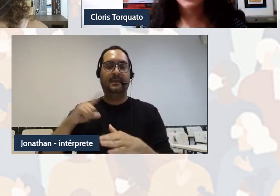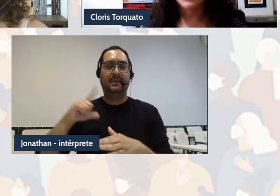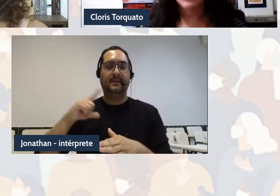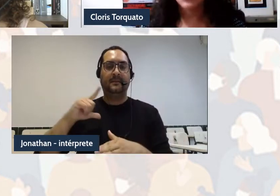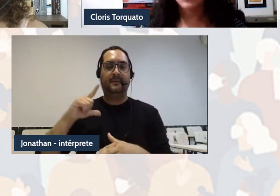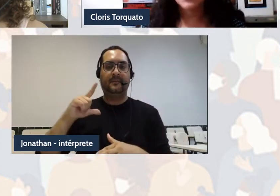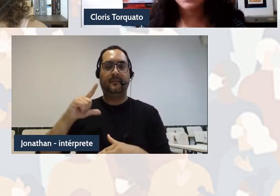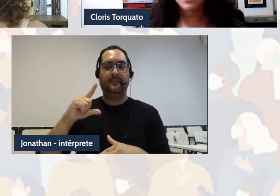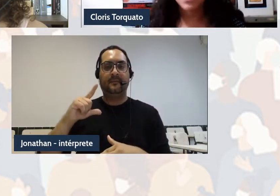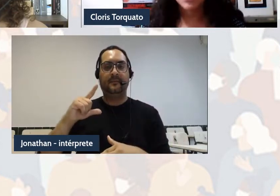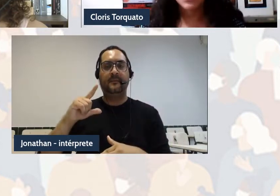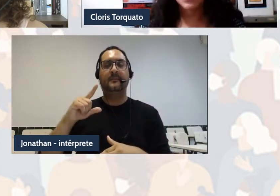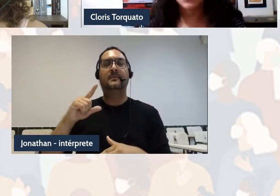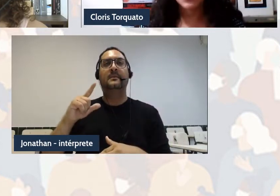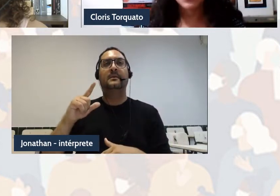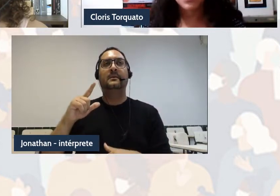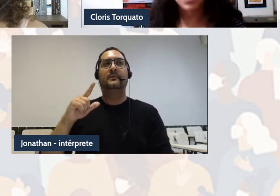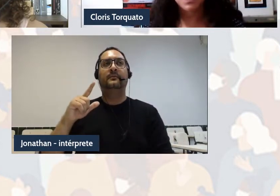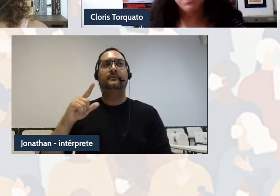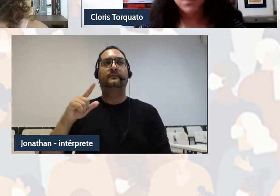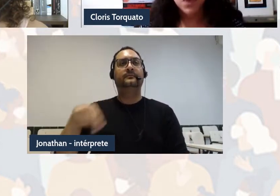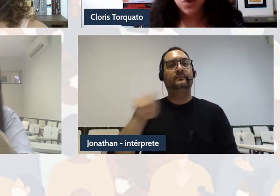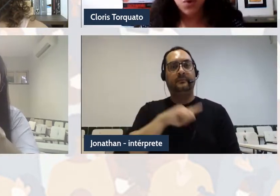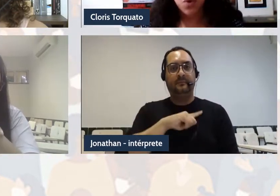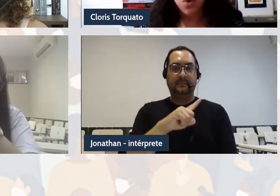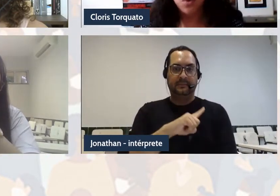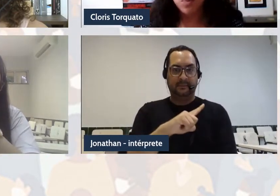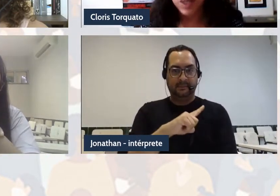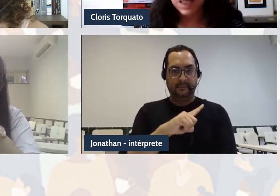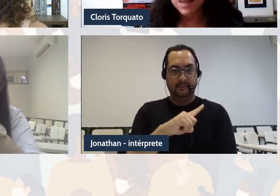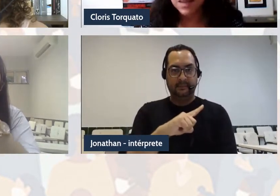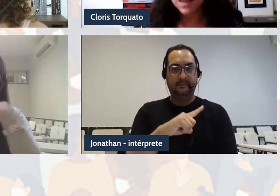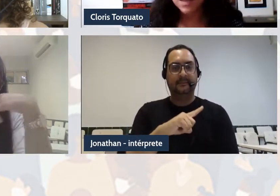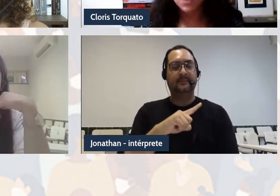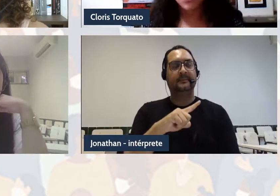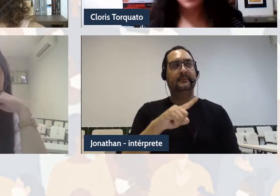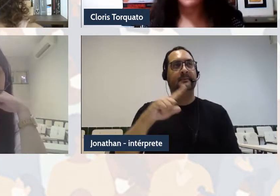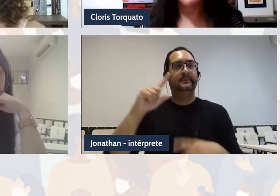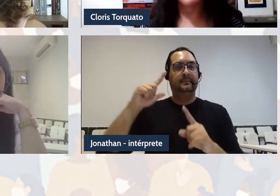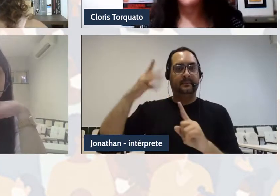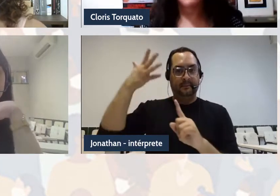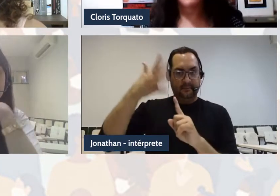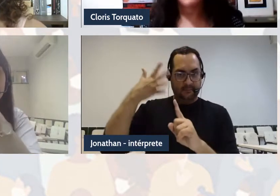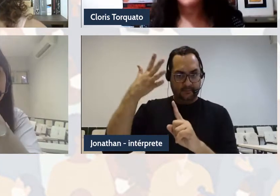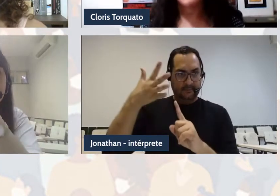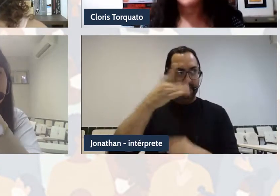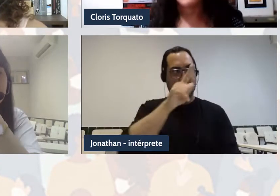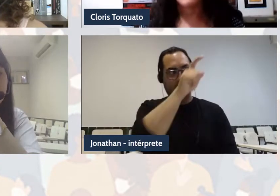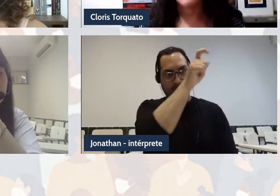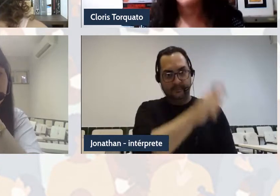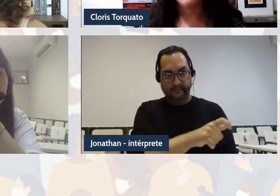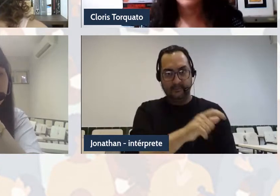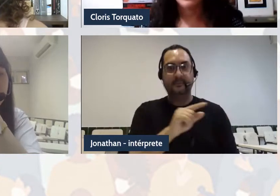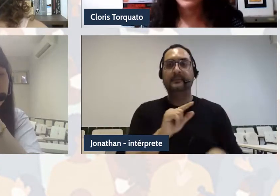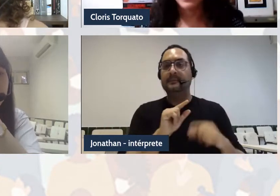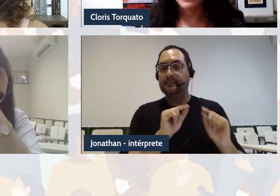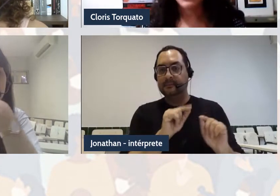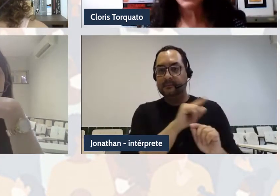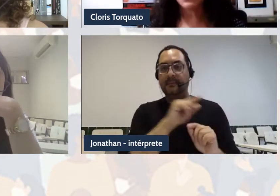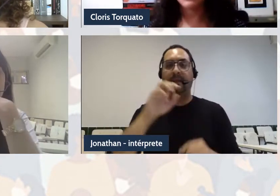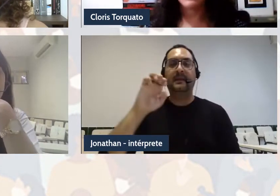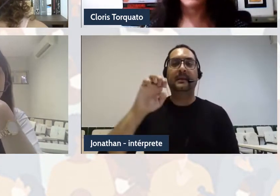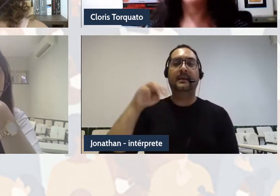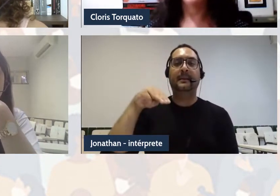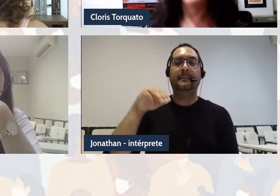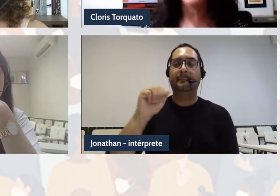Nós temos como palestrantes o Emmanuel